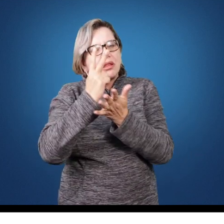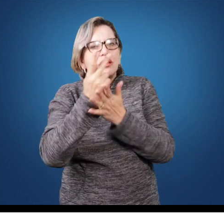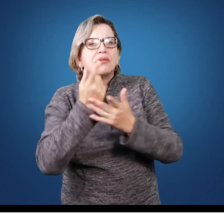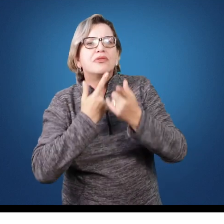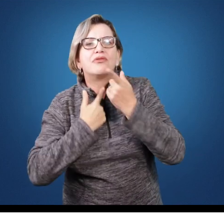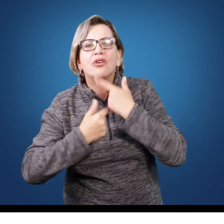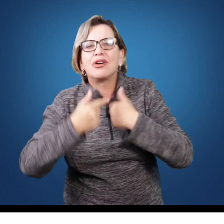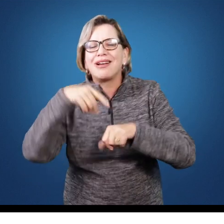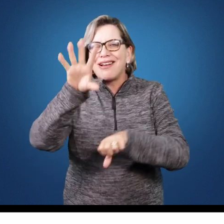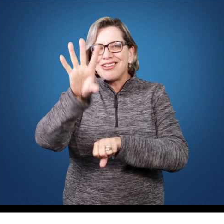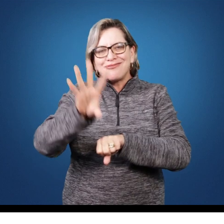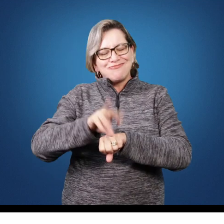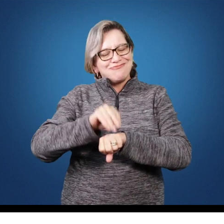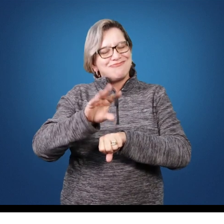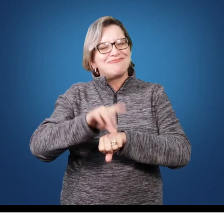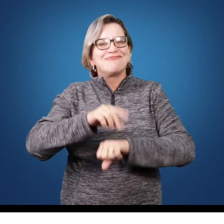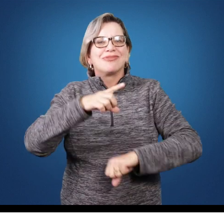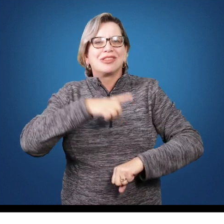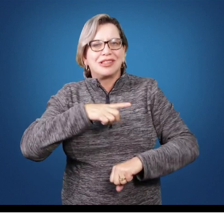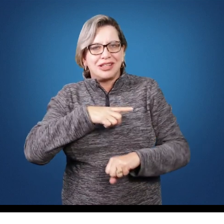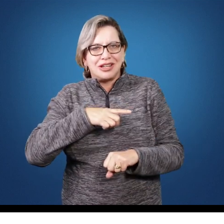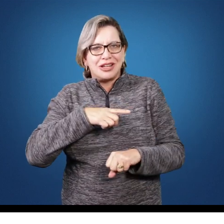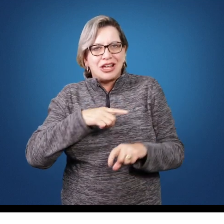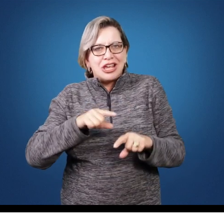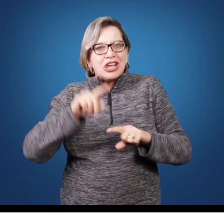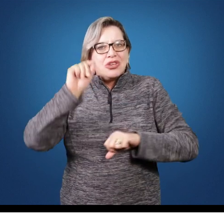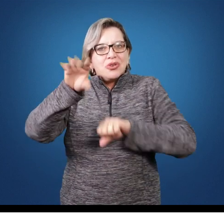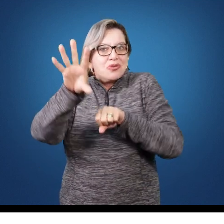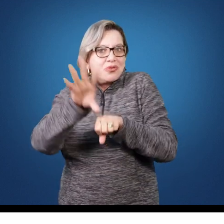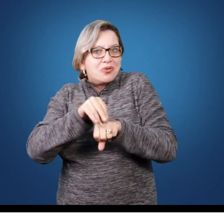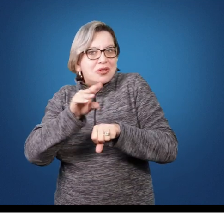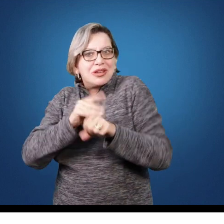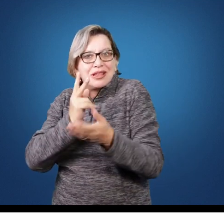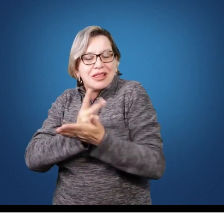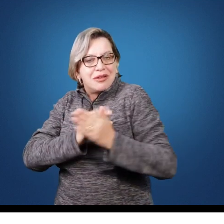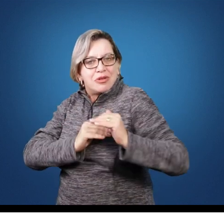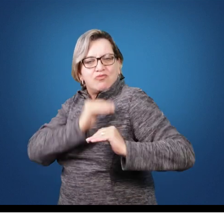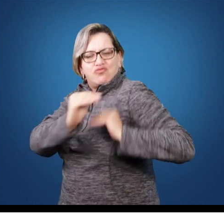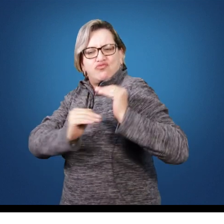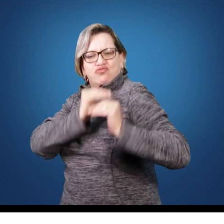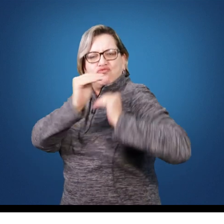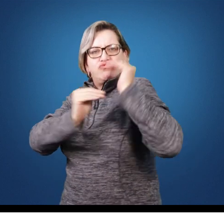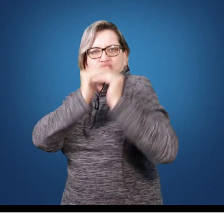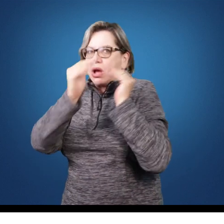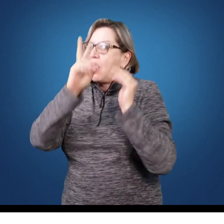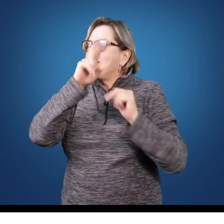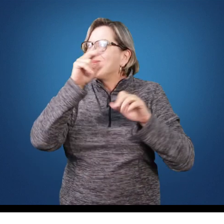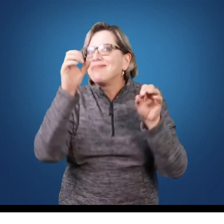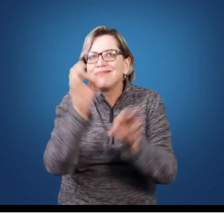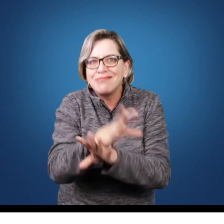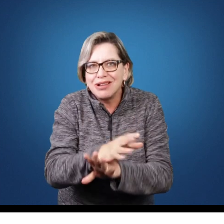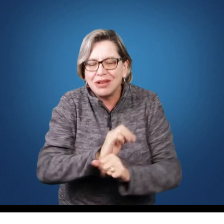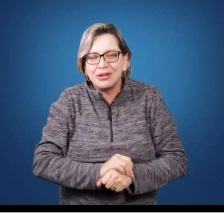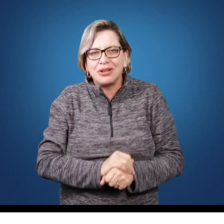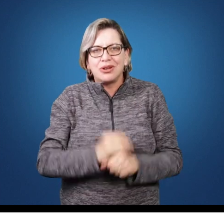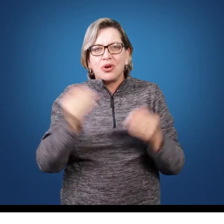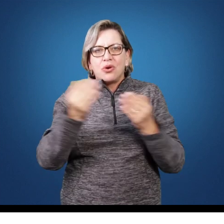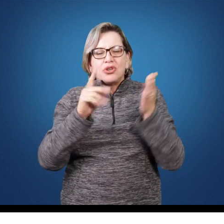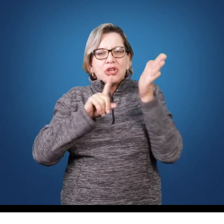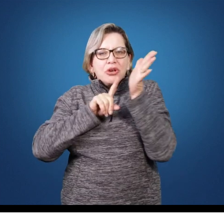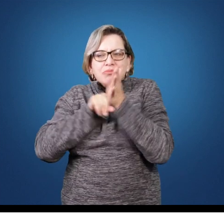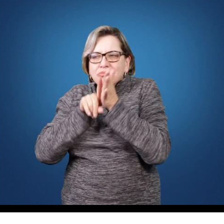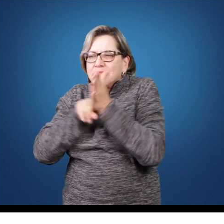conhecimento. E o conhecimento por si só é algo dinâmico e inacabado. Hoje eu perguntaria, quais as